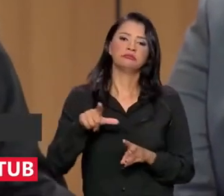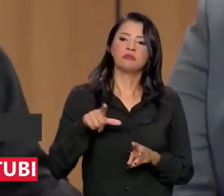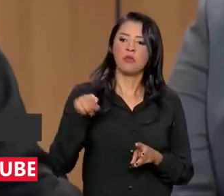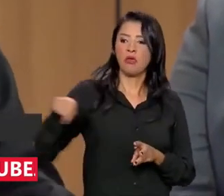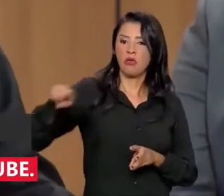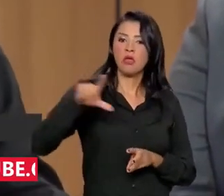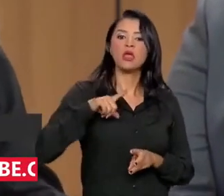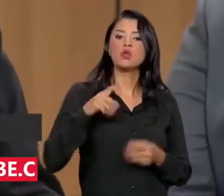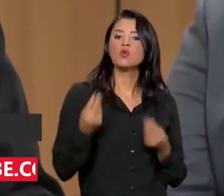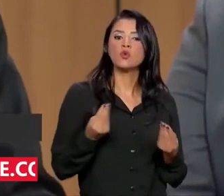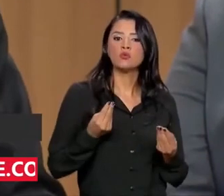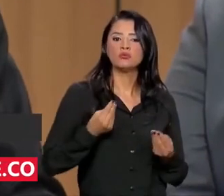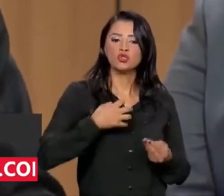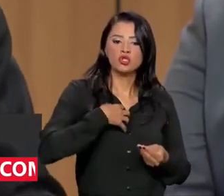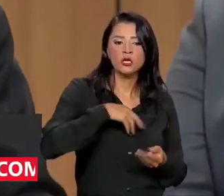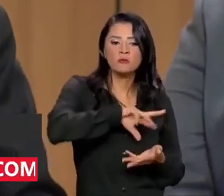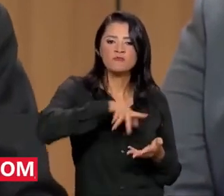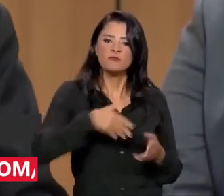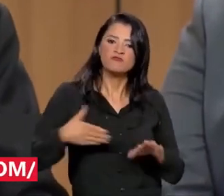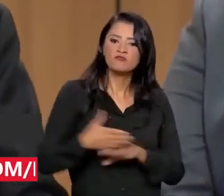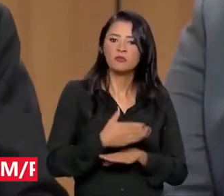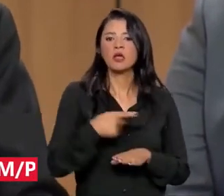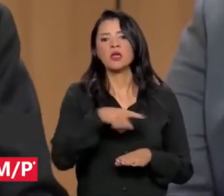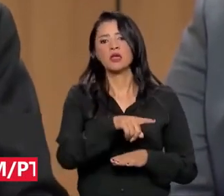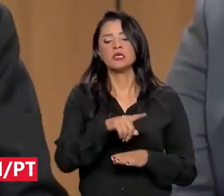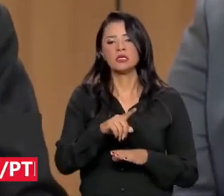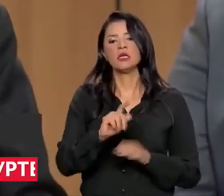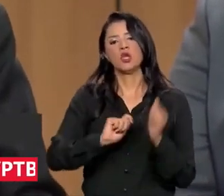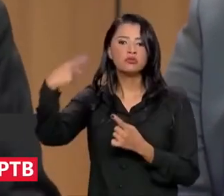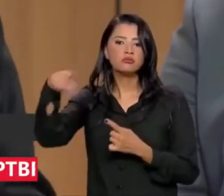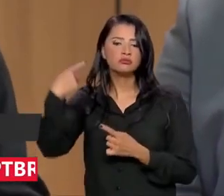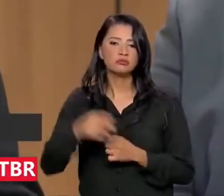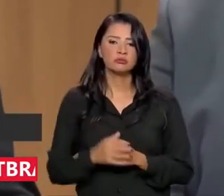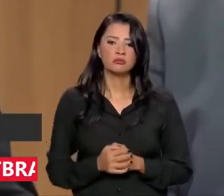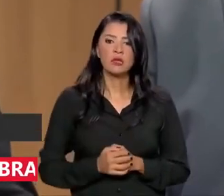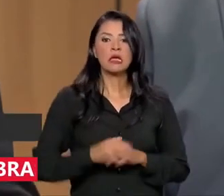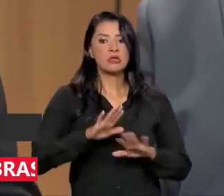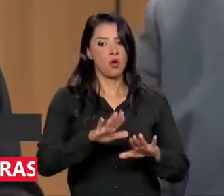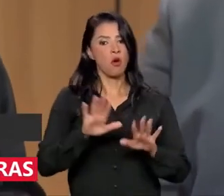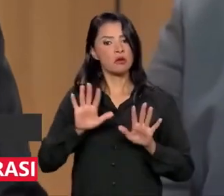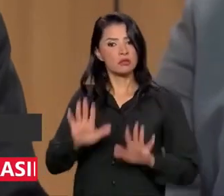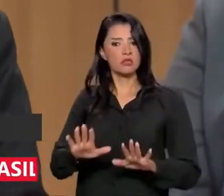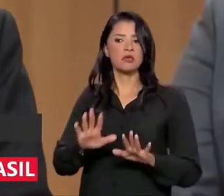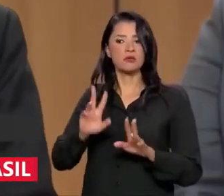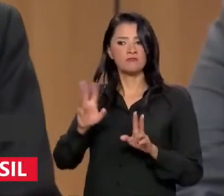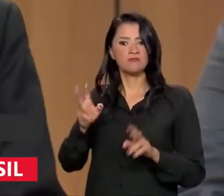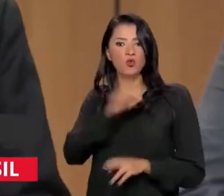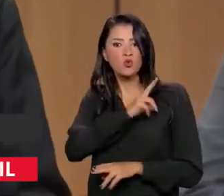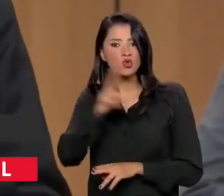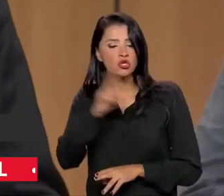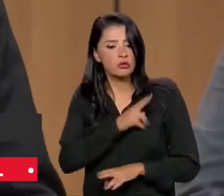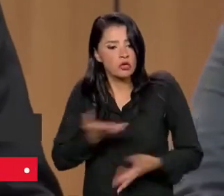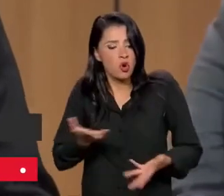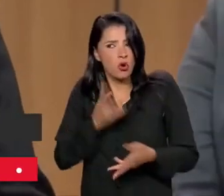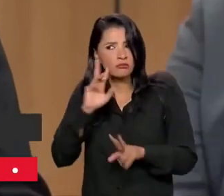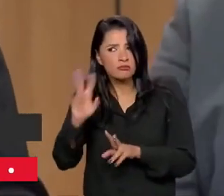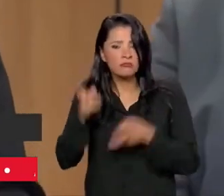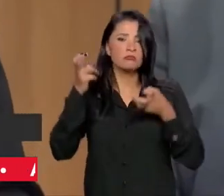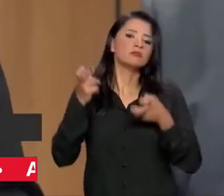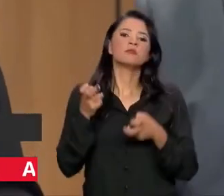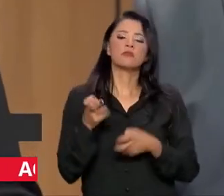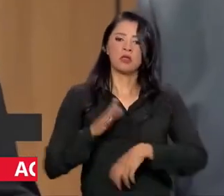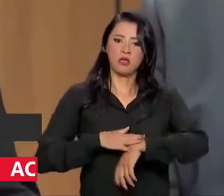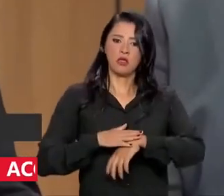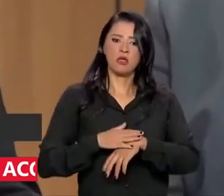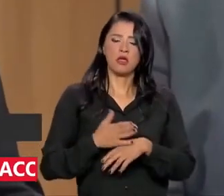eles estão violando o Código de Defesa do Consumidor. Tendo em vista o caráter de urgência e tendo